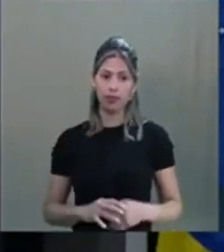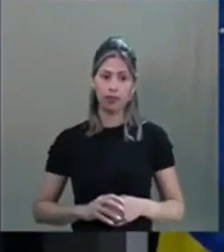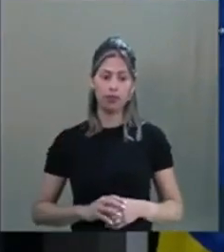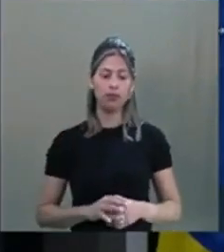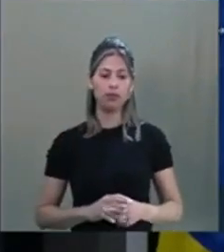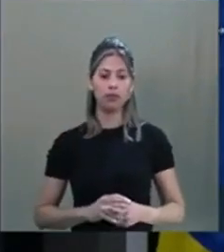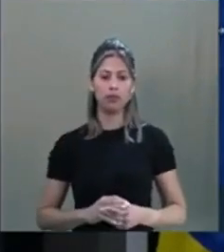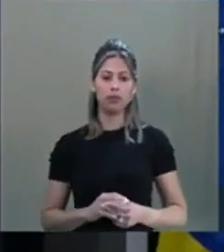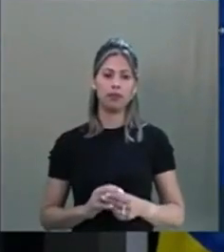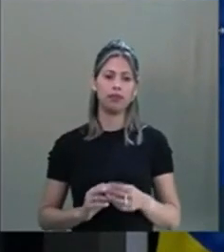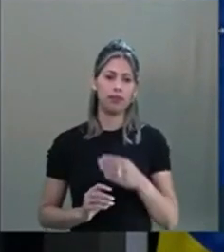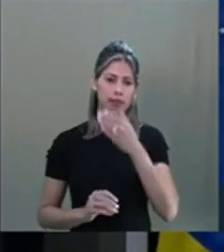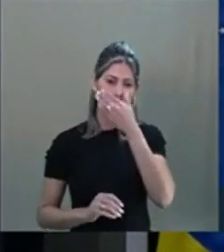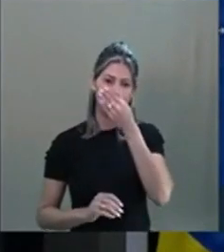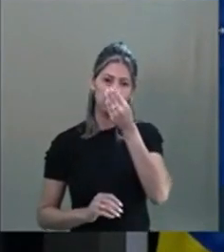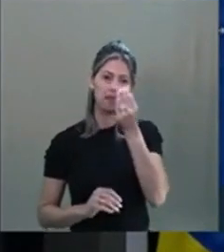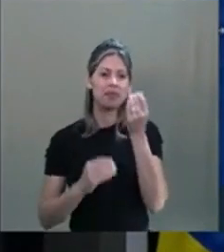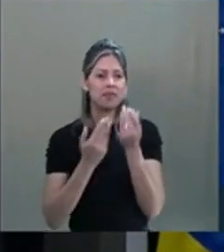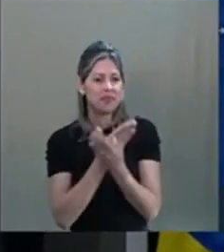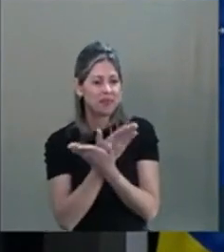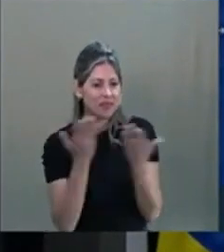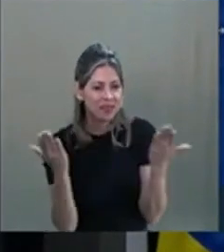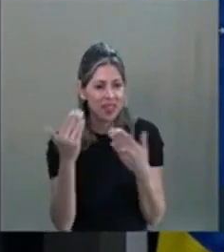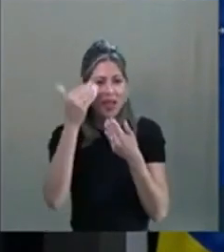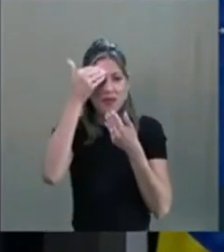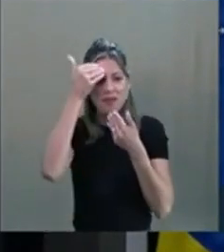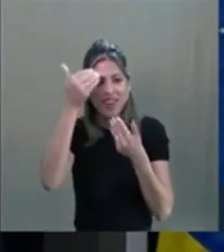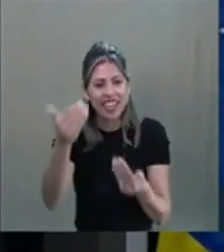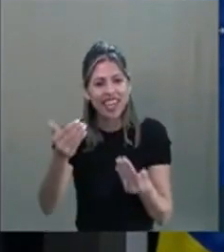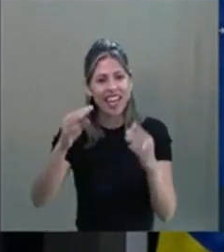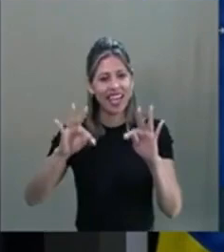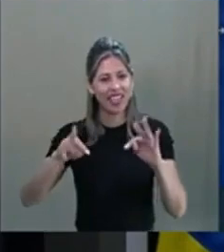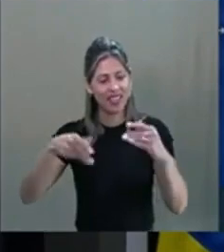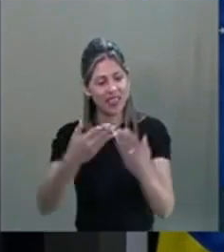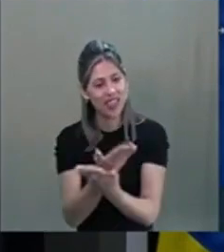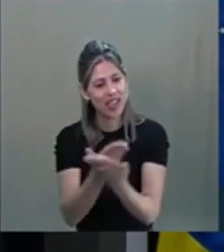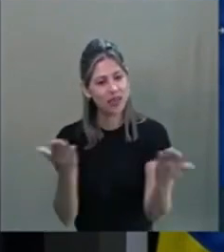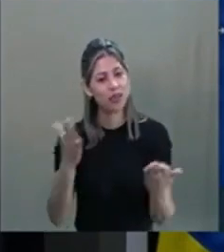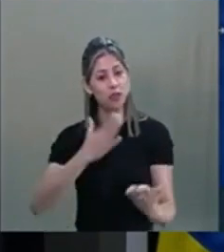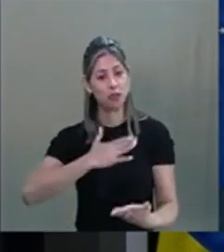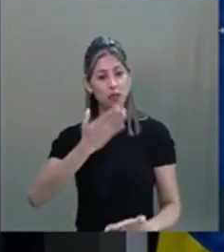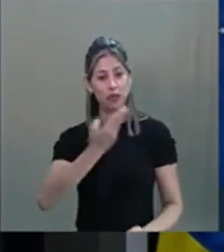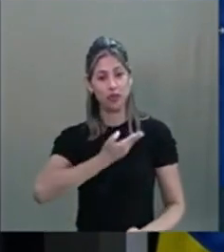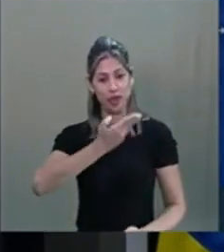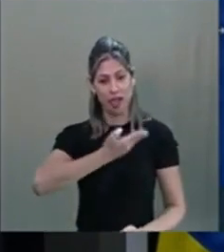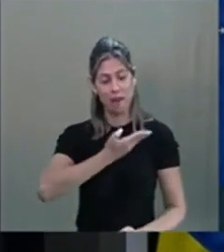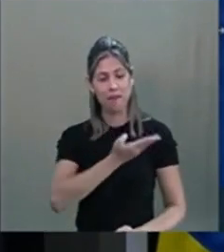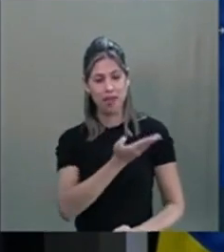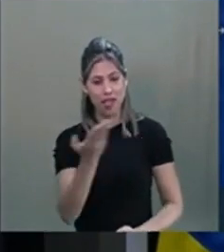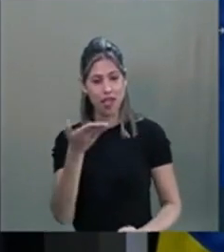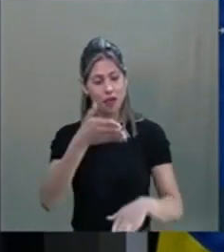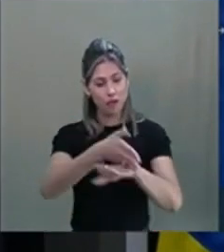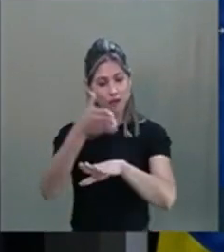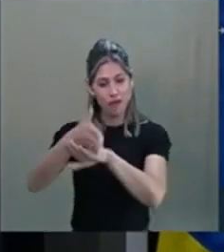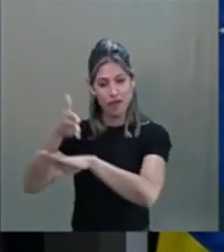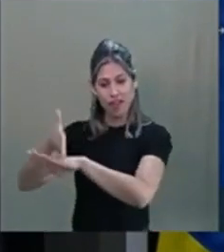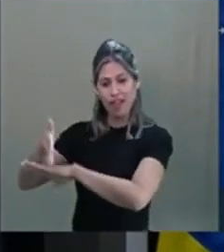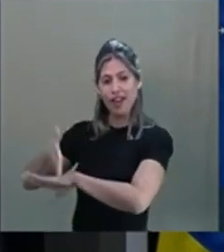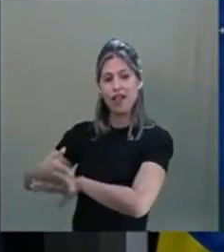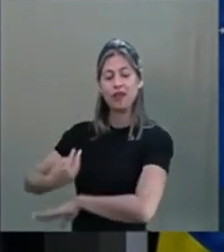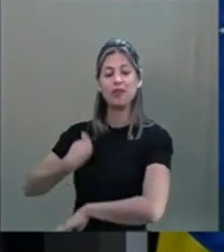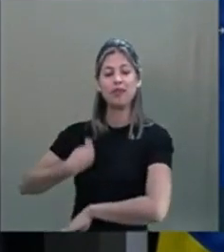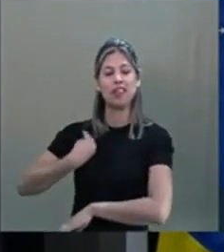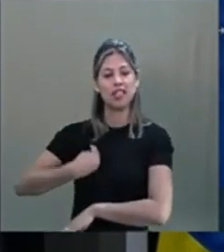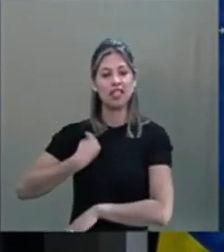Então, muito obrigada, senador Eduardo Girão. Muito obrigada a todos, aos meus colegas que estão aqui presentes e que estão enriquecendo